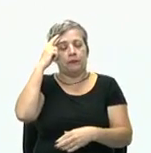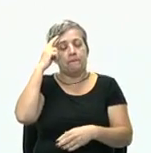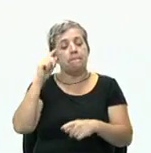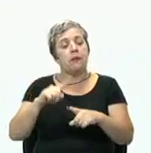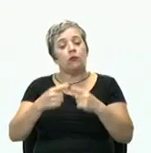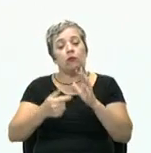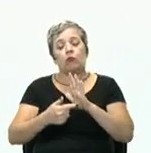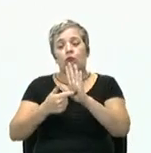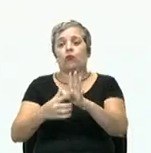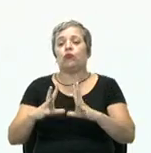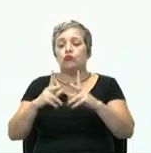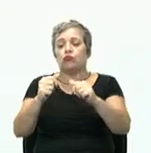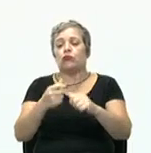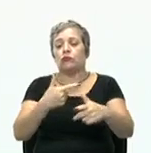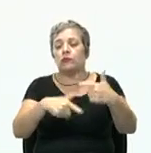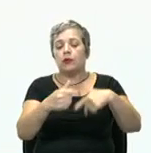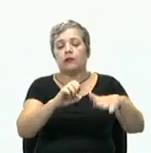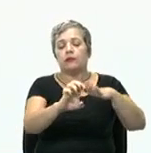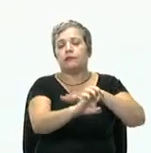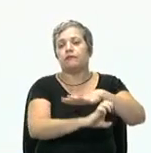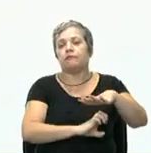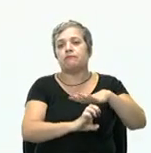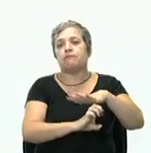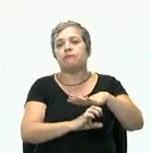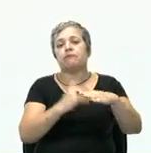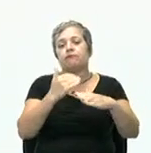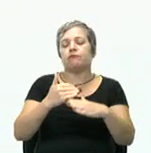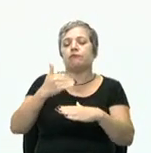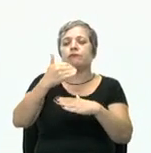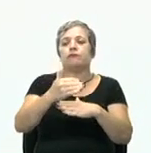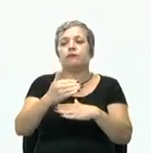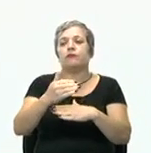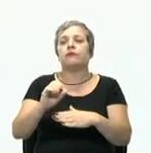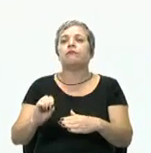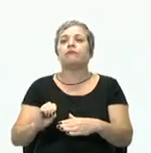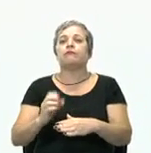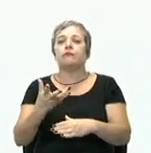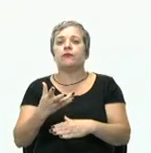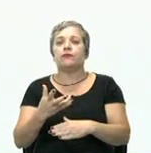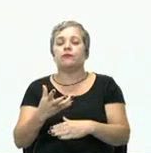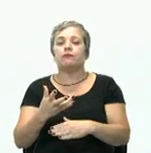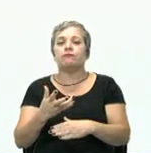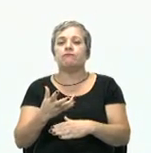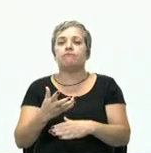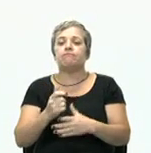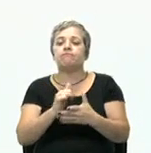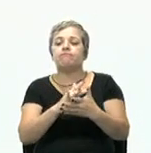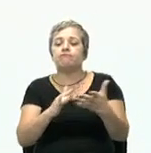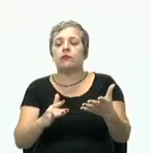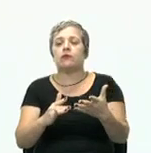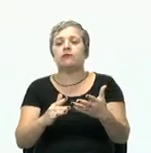norteia toda atividade organizacional, é a partir daí que vão surgir as consequências imprevistas da